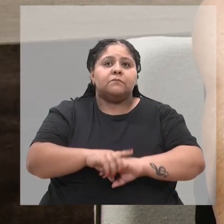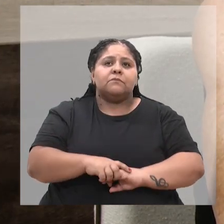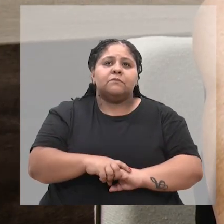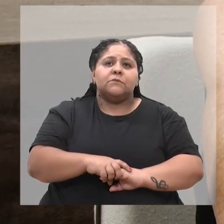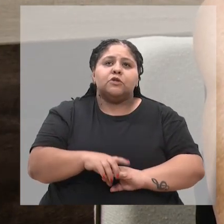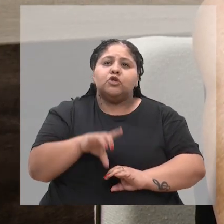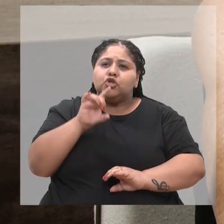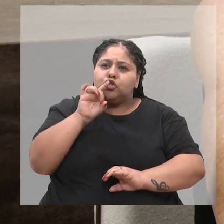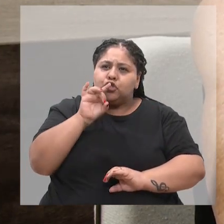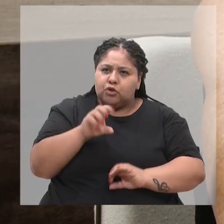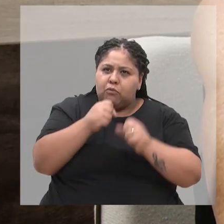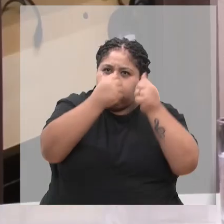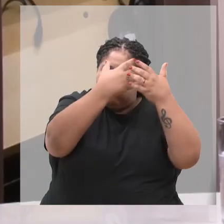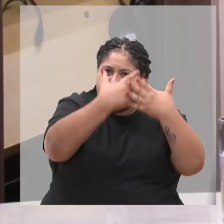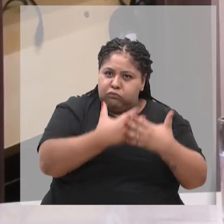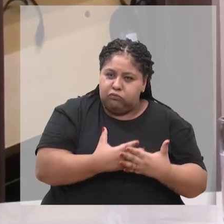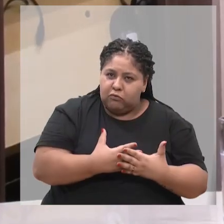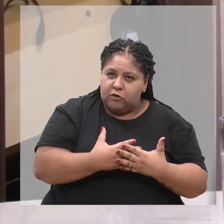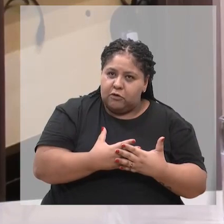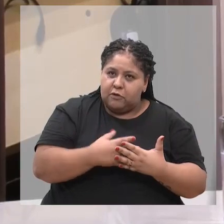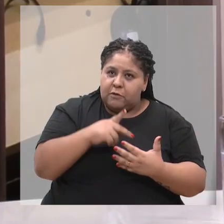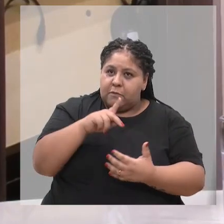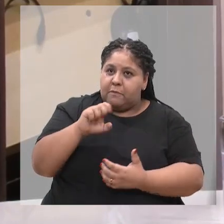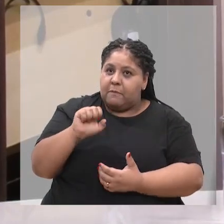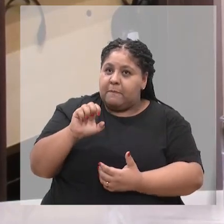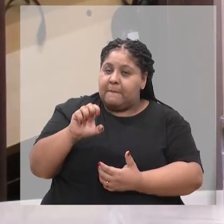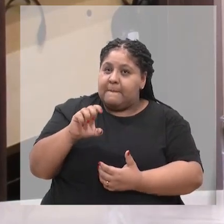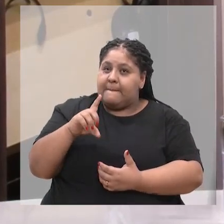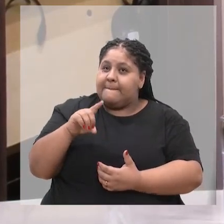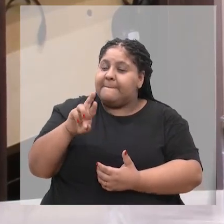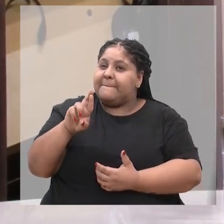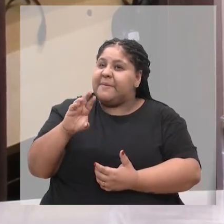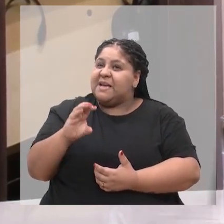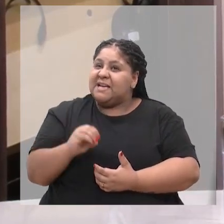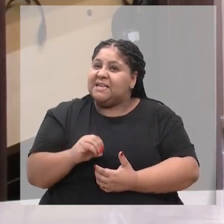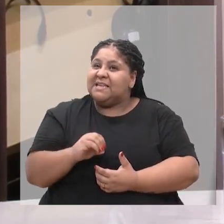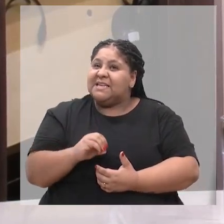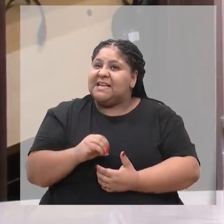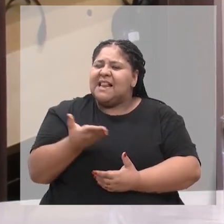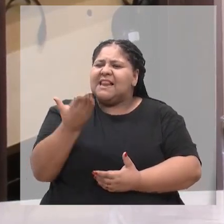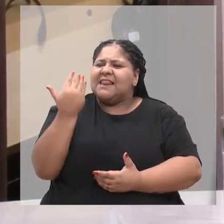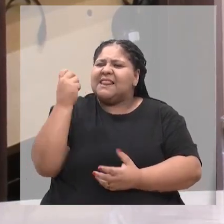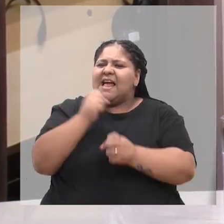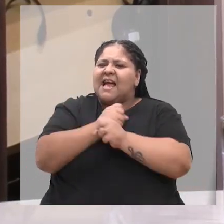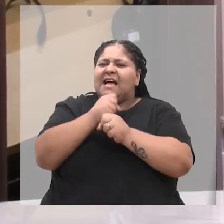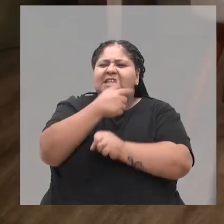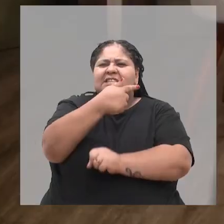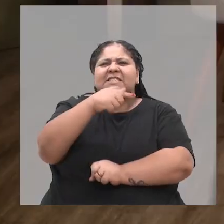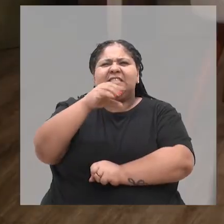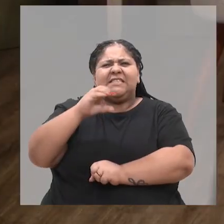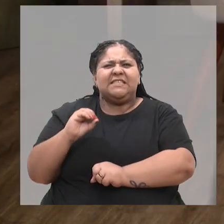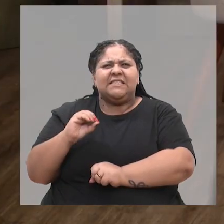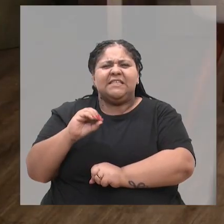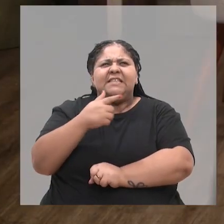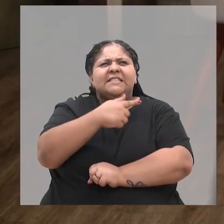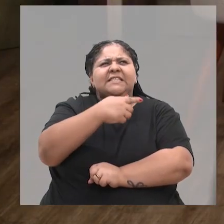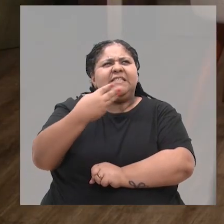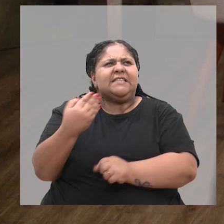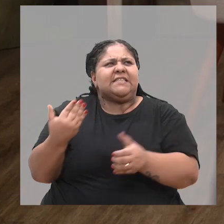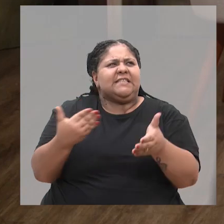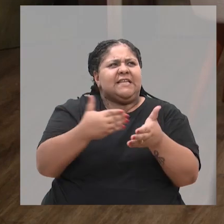Só corrigindo, quando eu citava o Pedro Olavo Hoffmann, era da 11ª Legislatura lá nos anos 70, 73 a